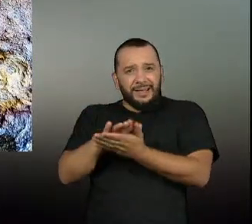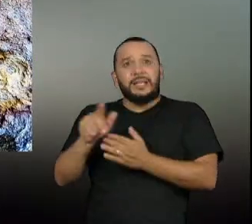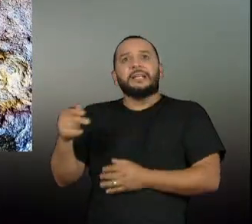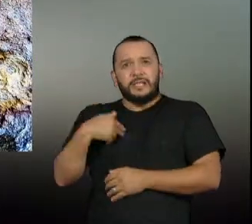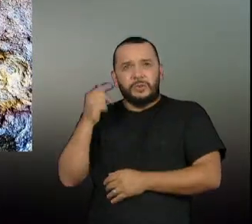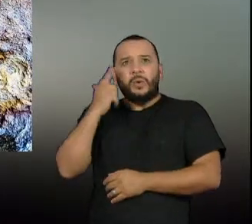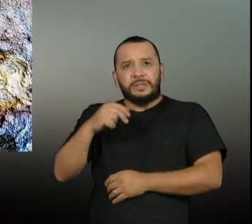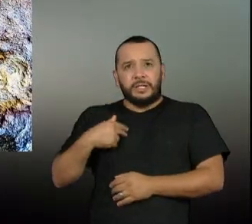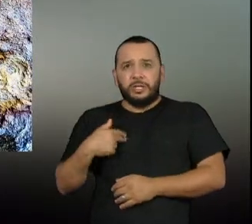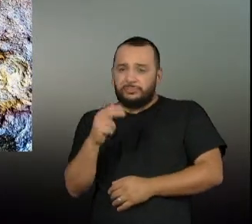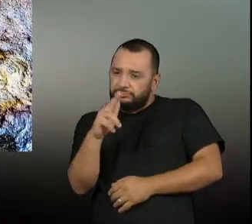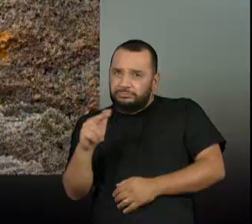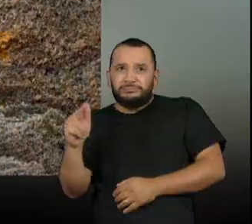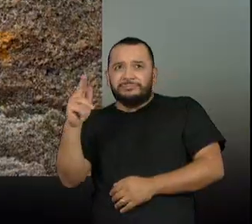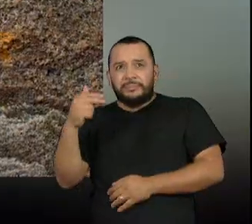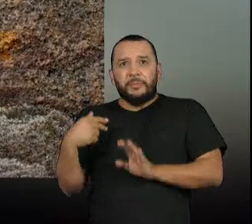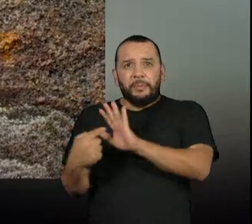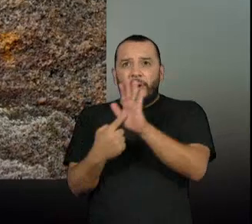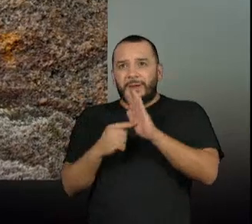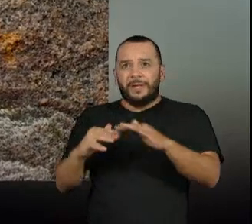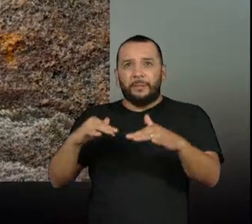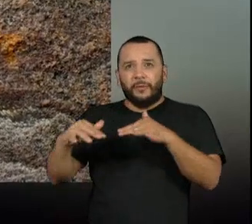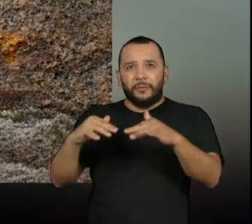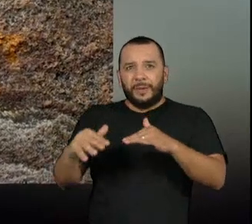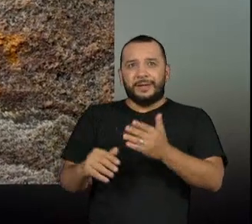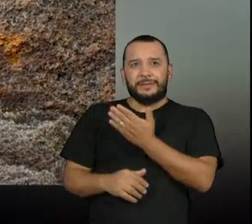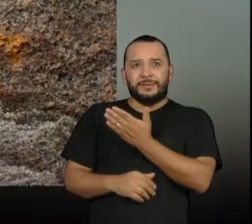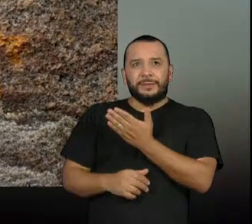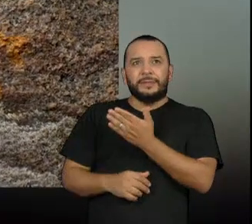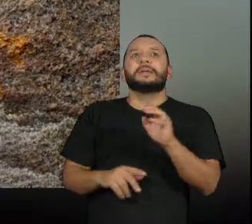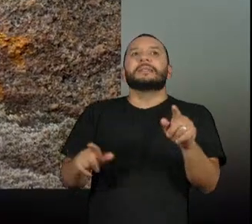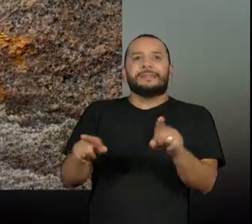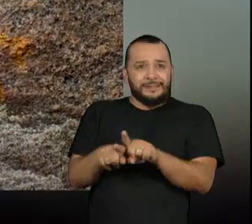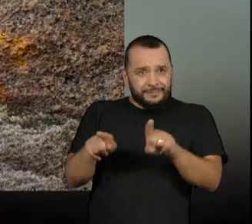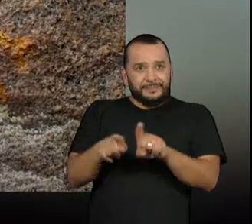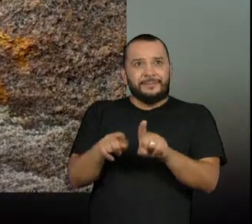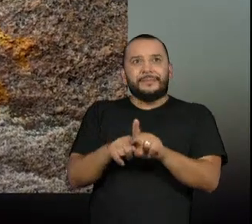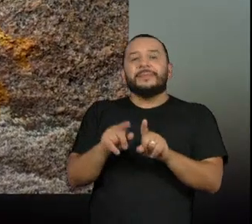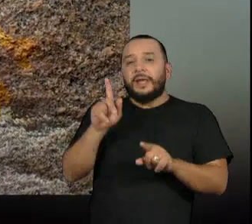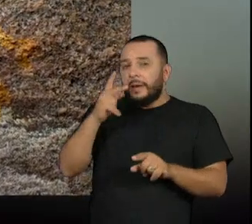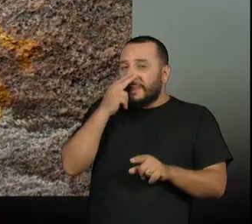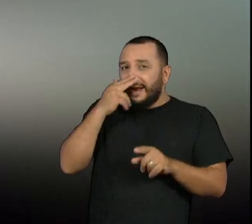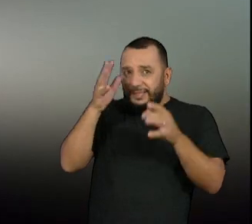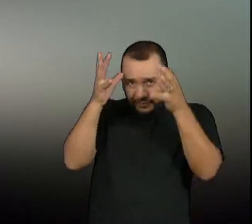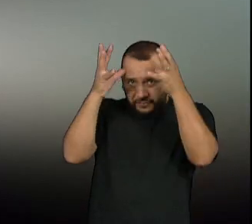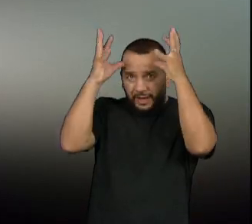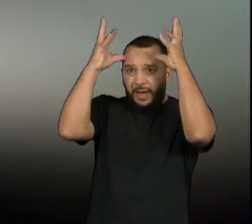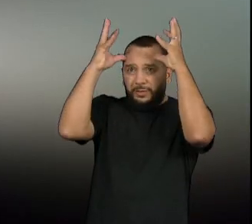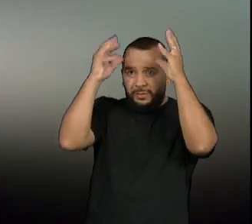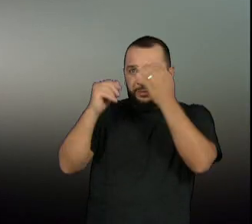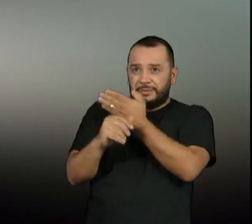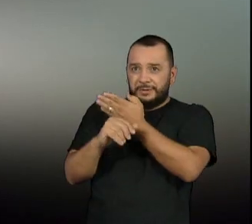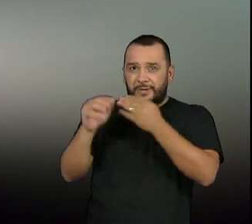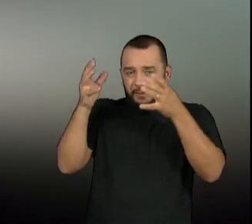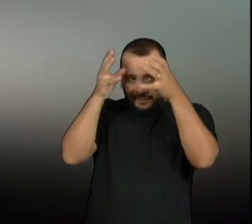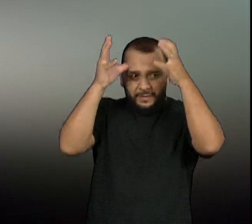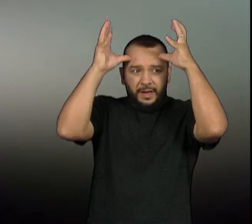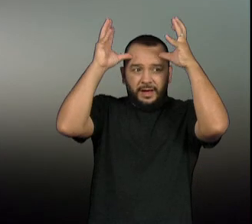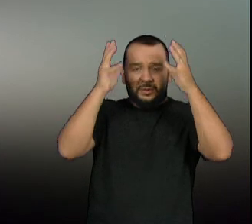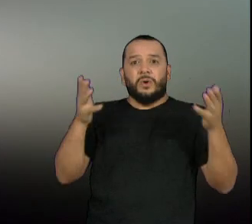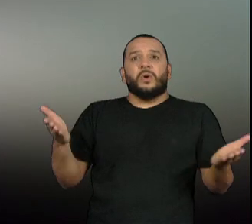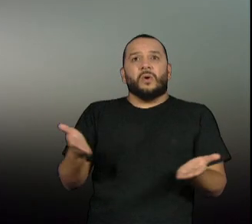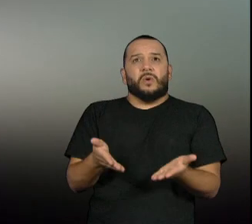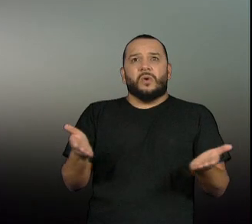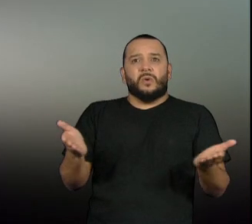demonstram movimento. Além disso, parece retratar um veado galheiro. O veado galheiro hoje está